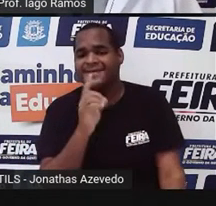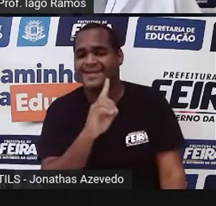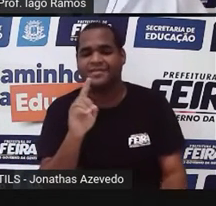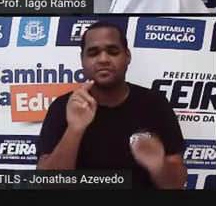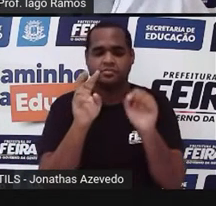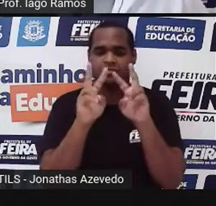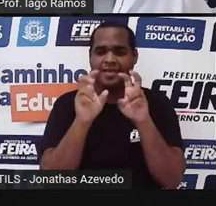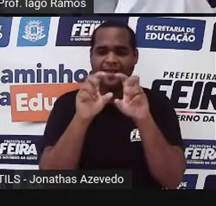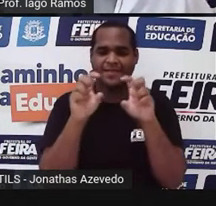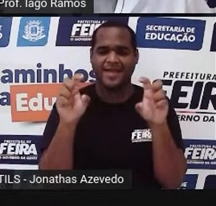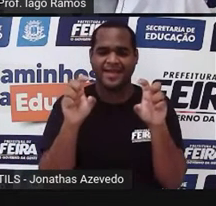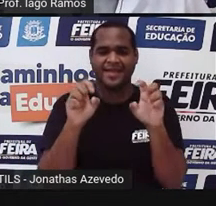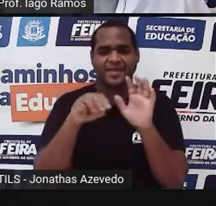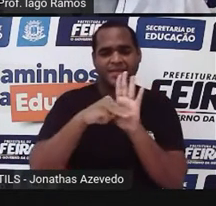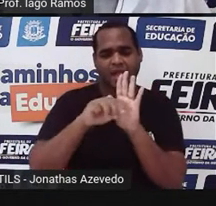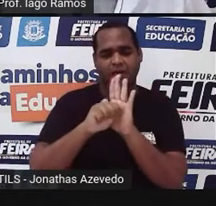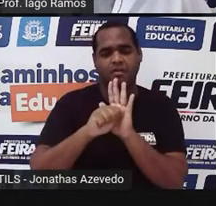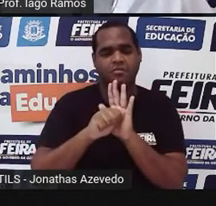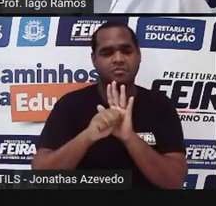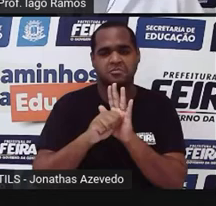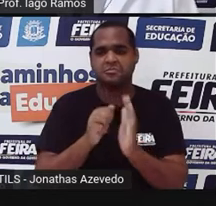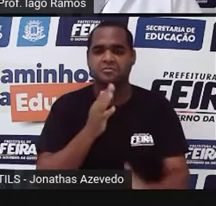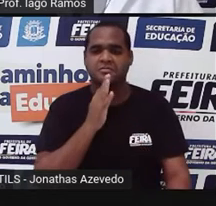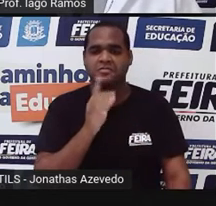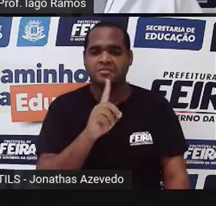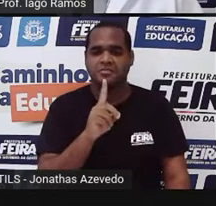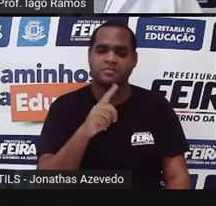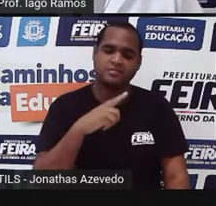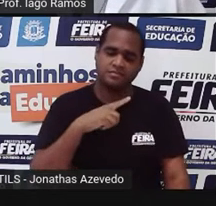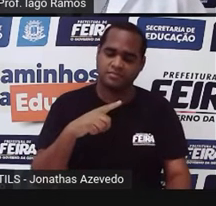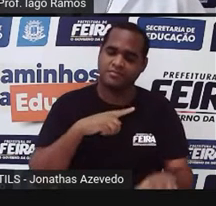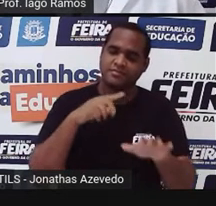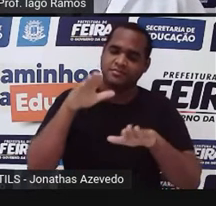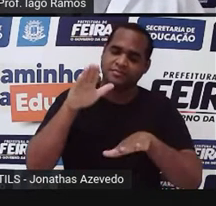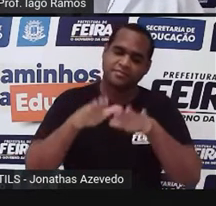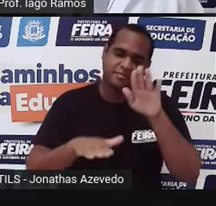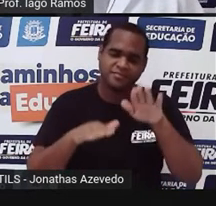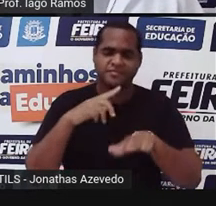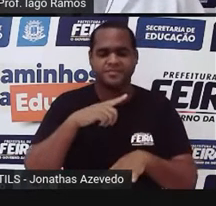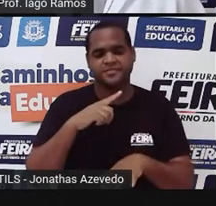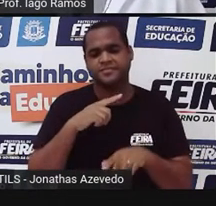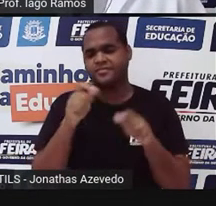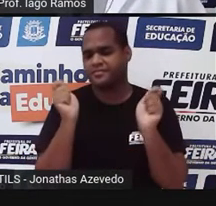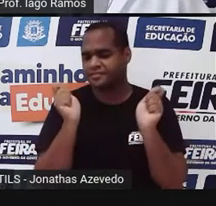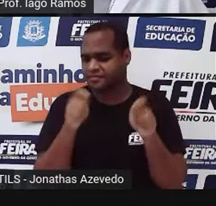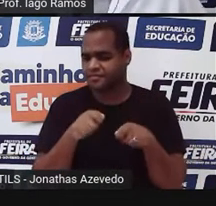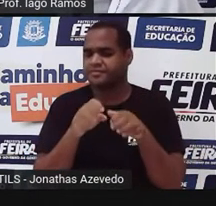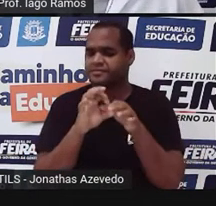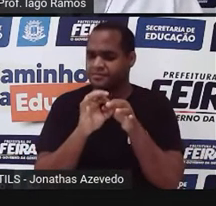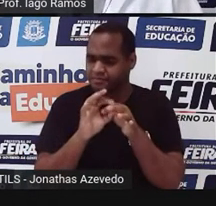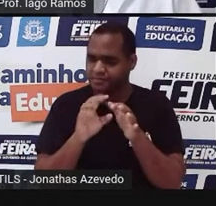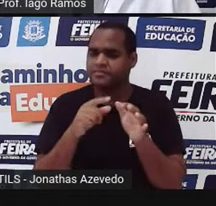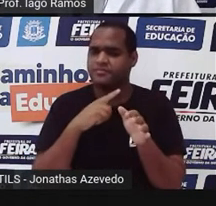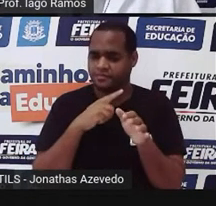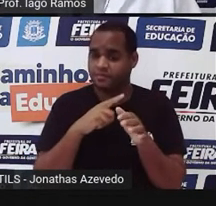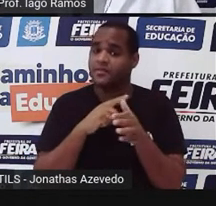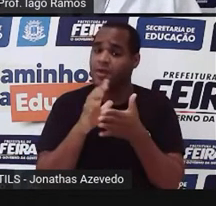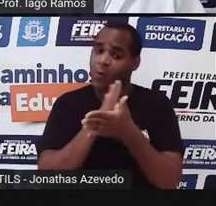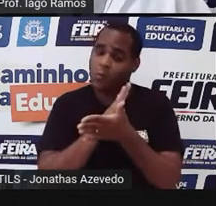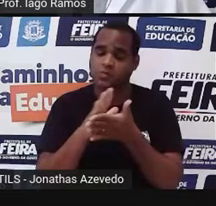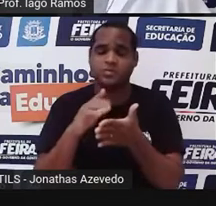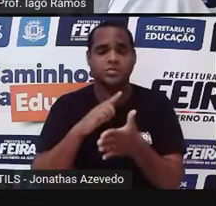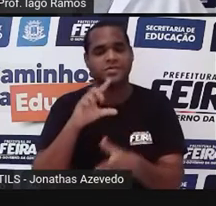expressão média aritmética, talvez você já deva ter usado isso, tá?